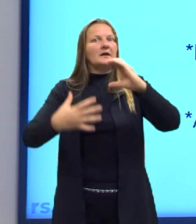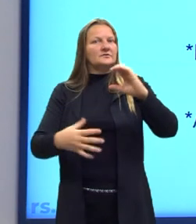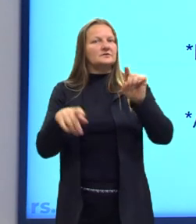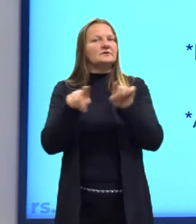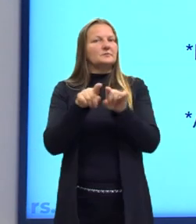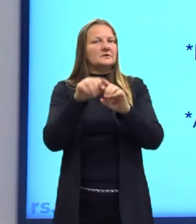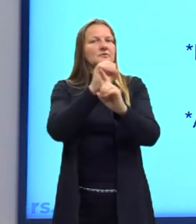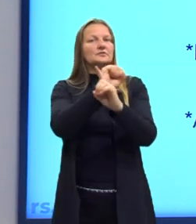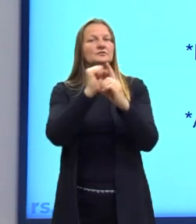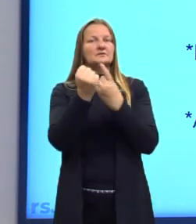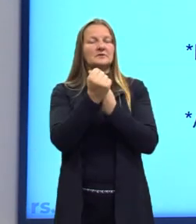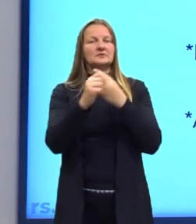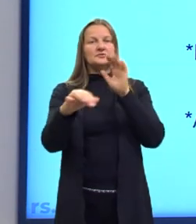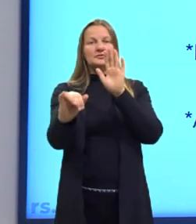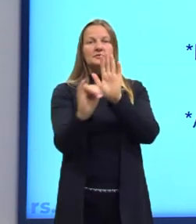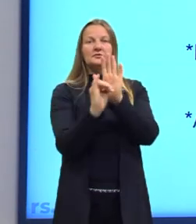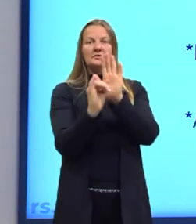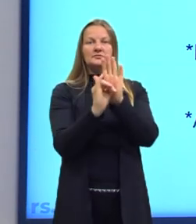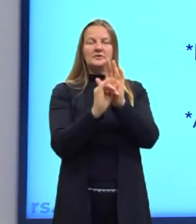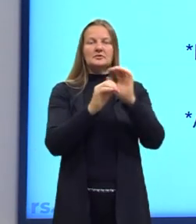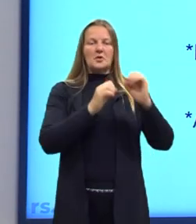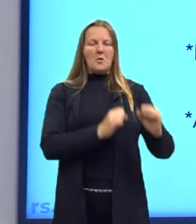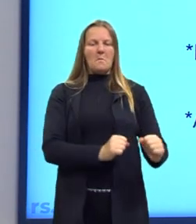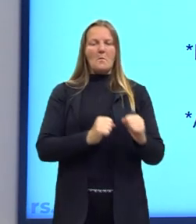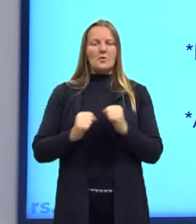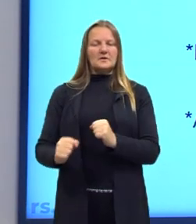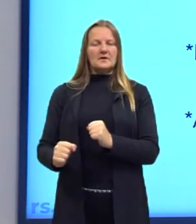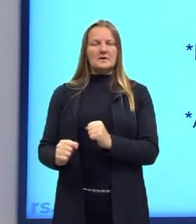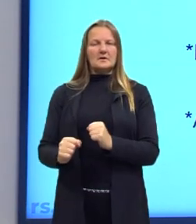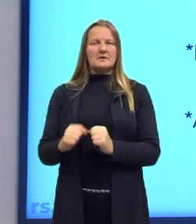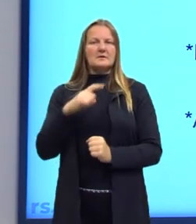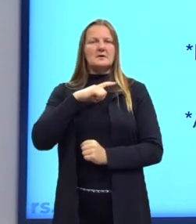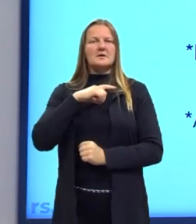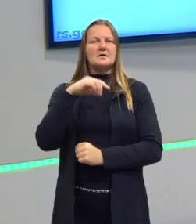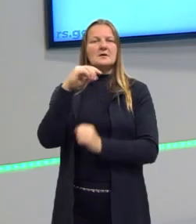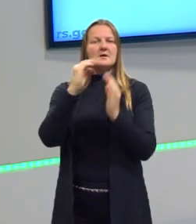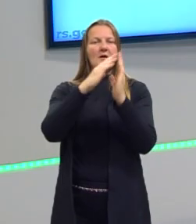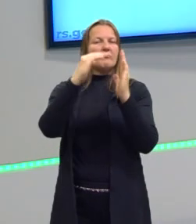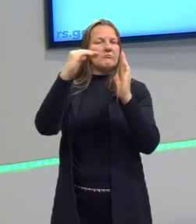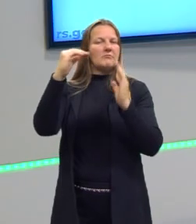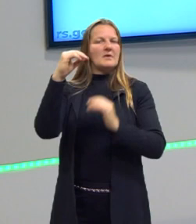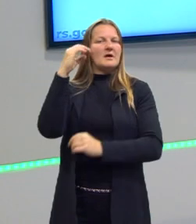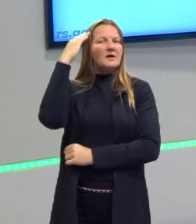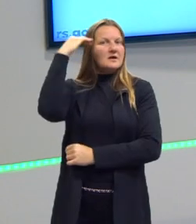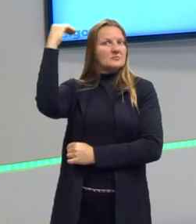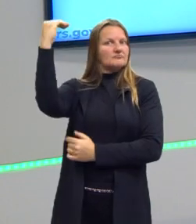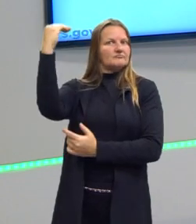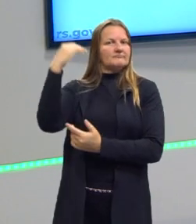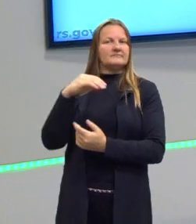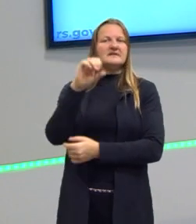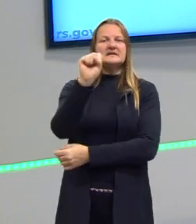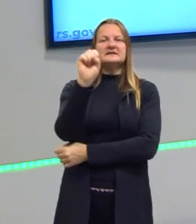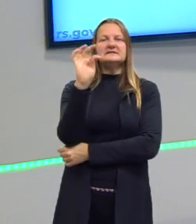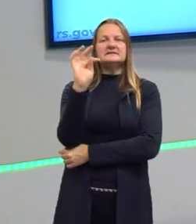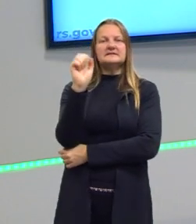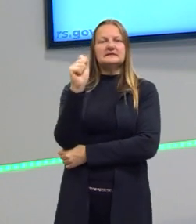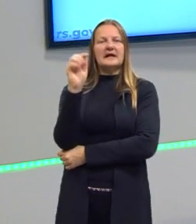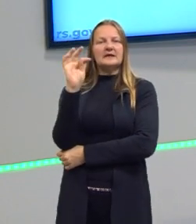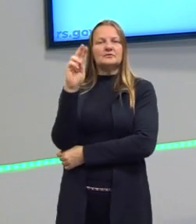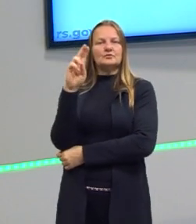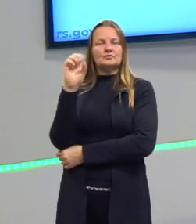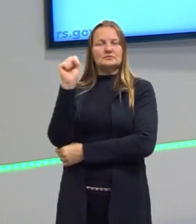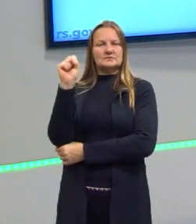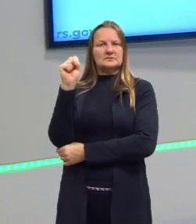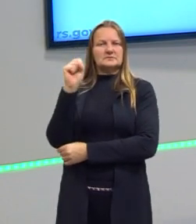sociedade identificada com poder e status, e não mais bens duráveis. Essa é uma questão que já me instiga